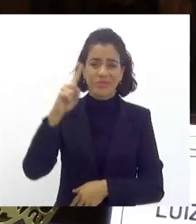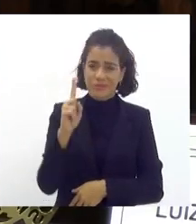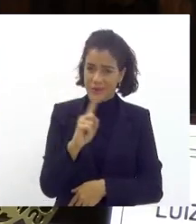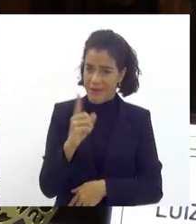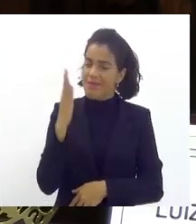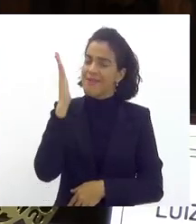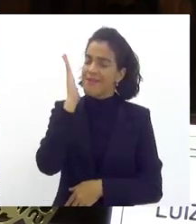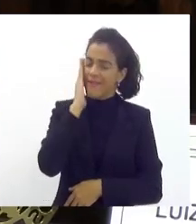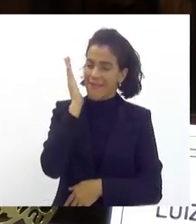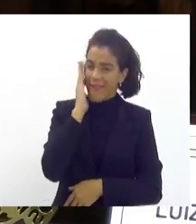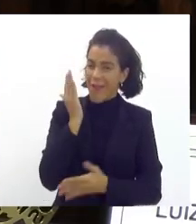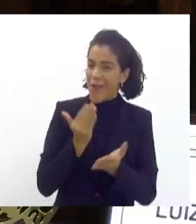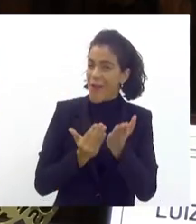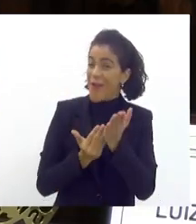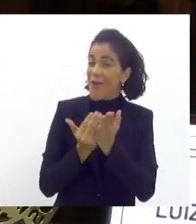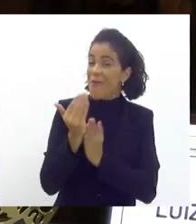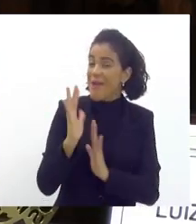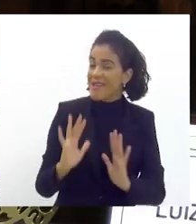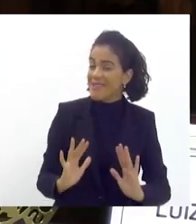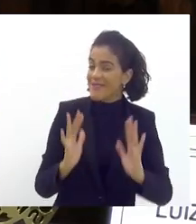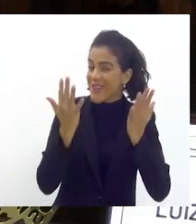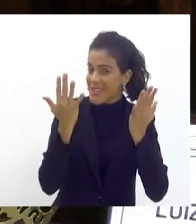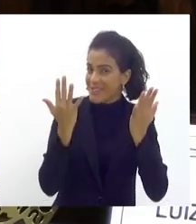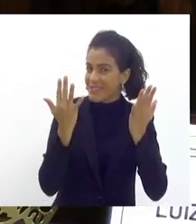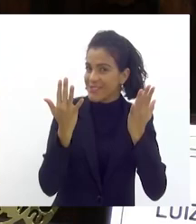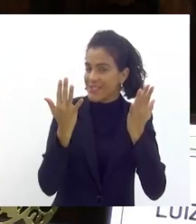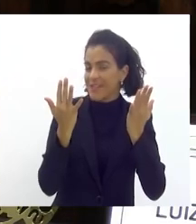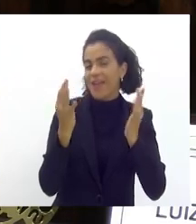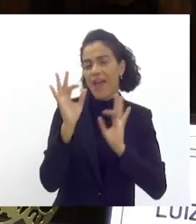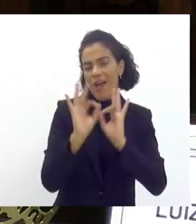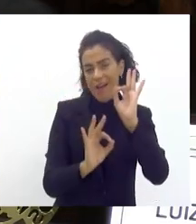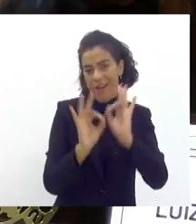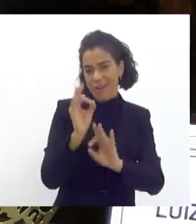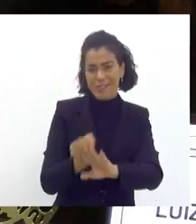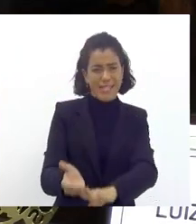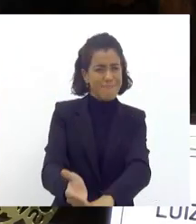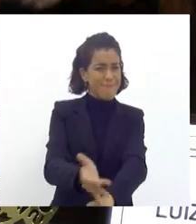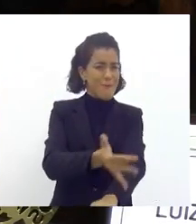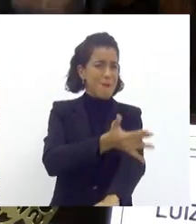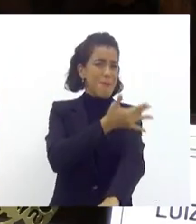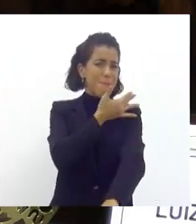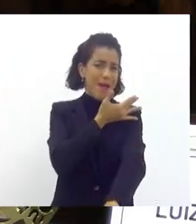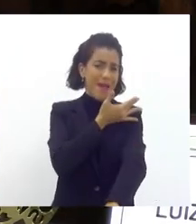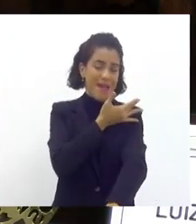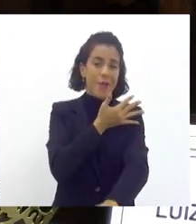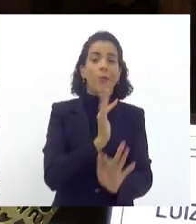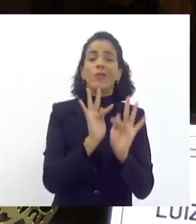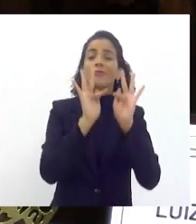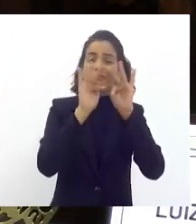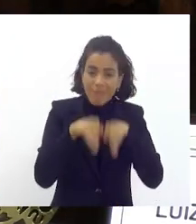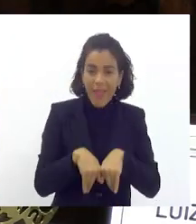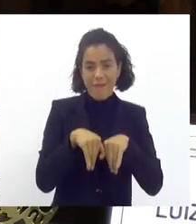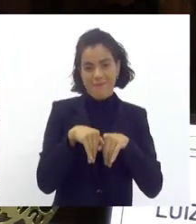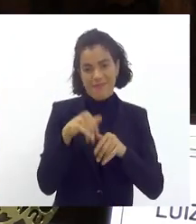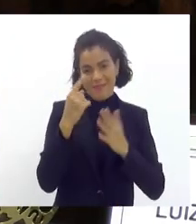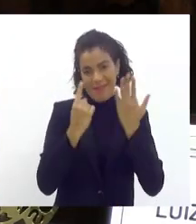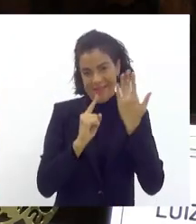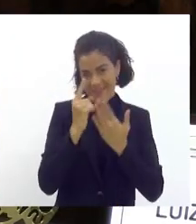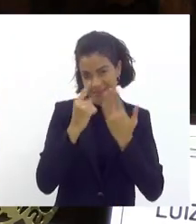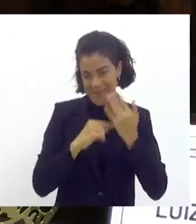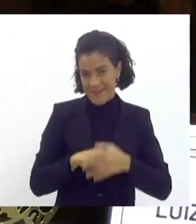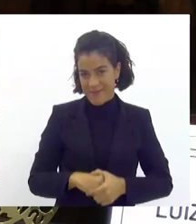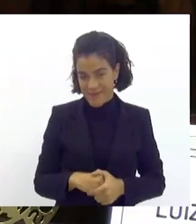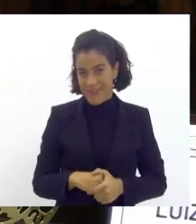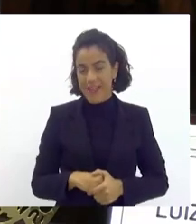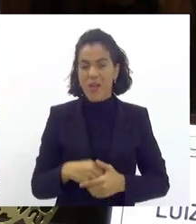gente sabe que o carnaval começa a festa que a organização começa no dia seguinte quando termina o carnaval já